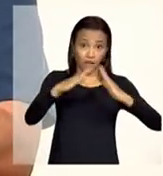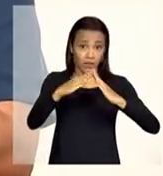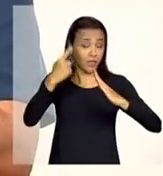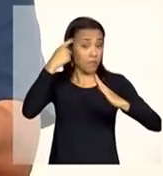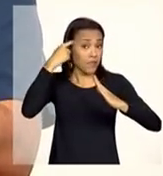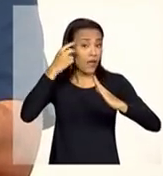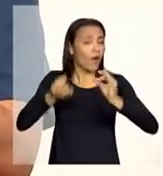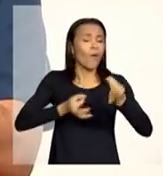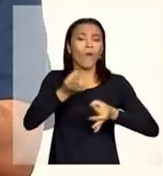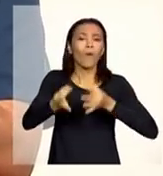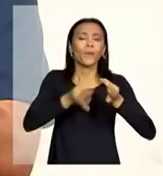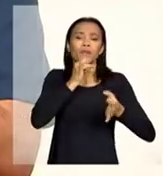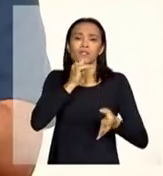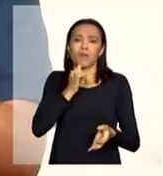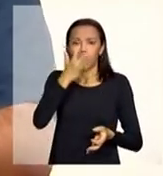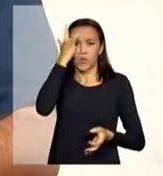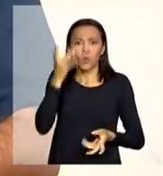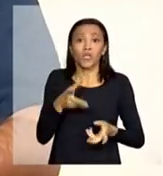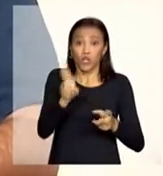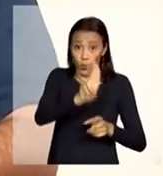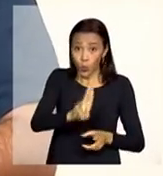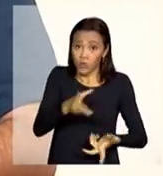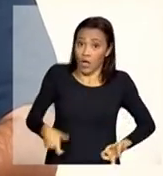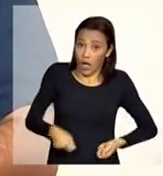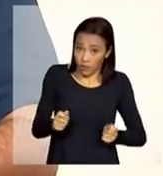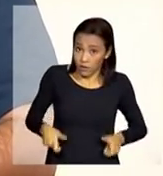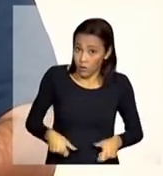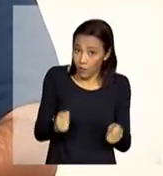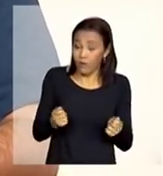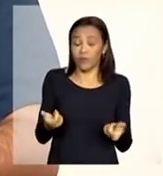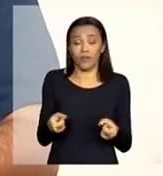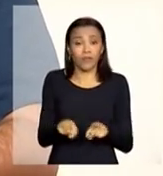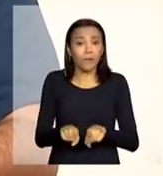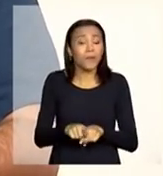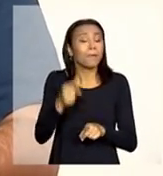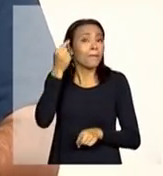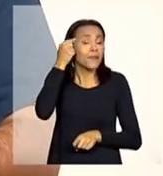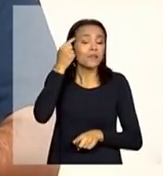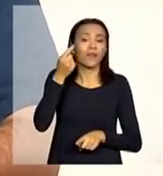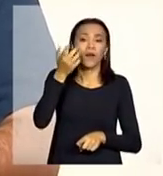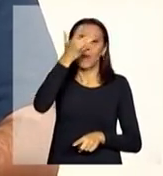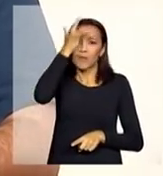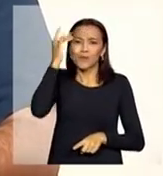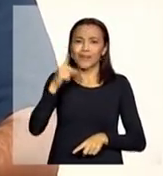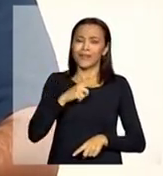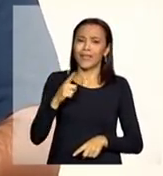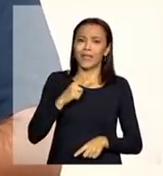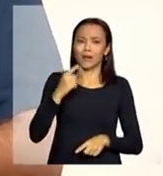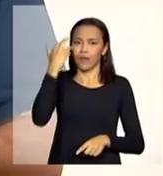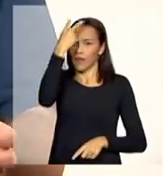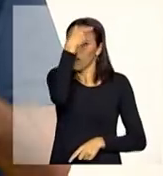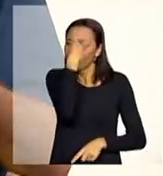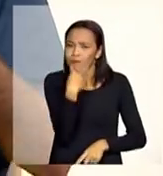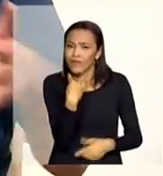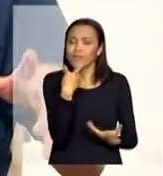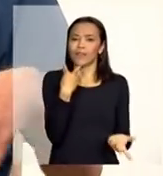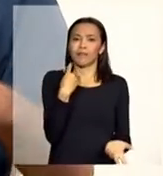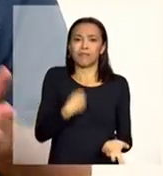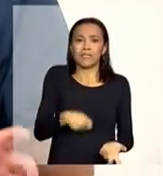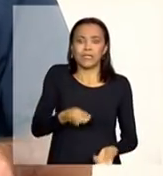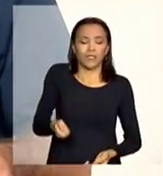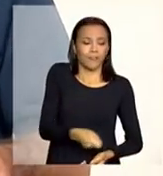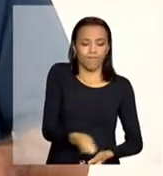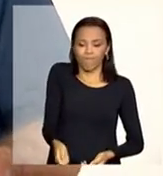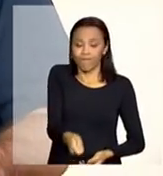pensar sim numa pessoa um cadeirante mas a gente vai ter que pensar também de repente uma pessoa que tenha uma deficiência visual que vai necessitar